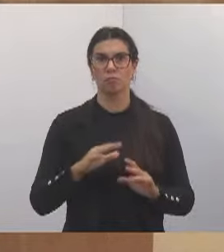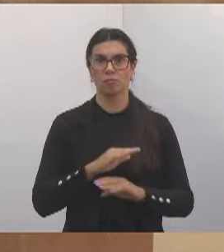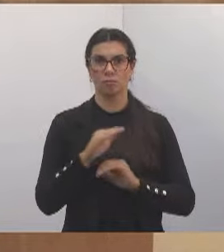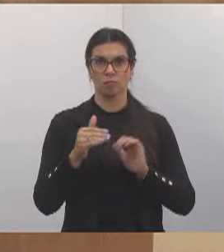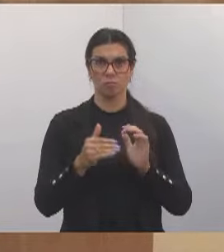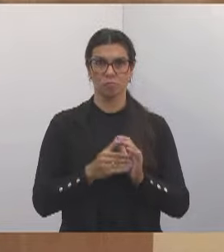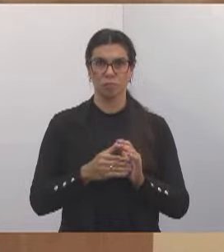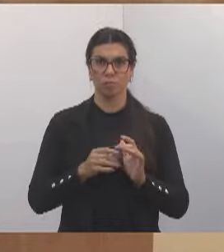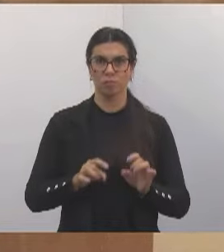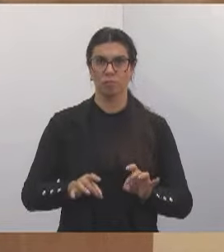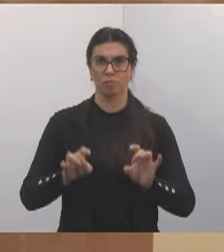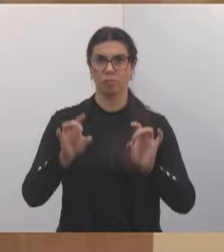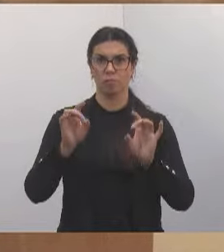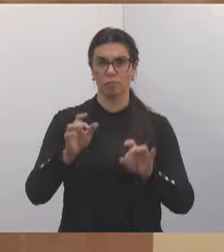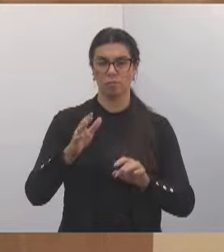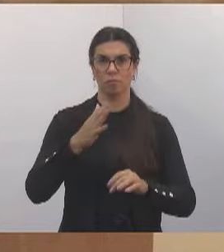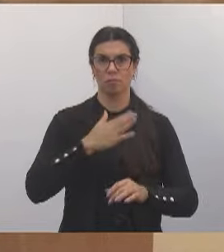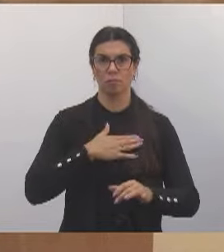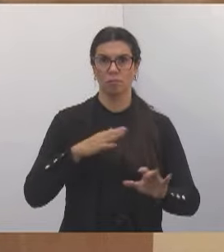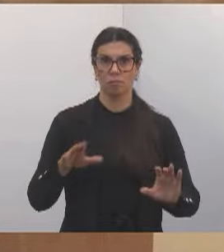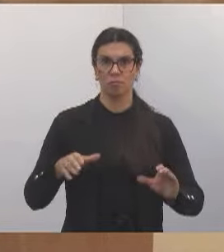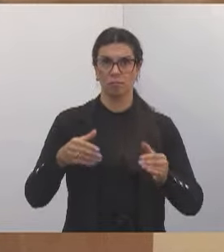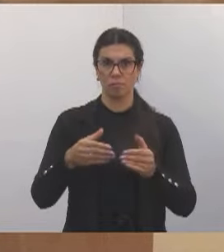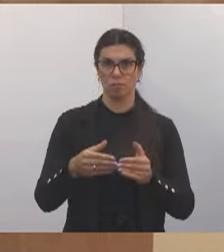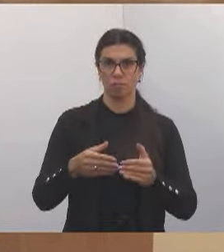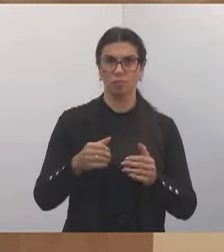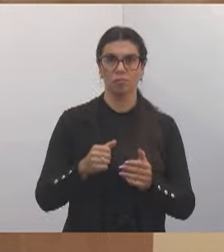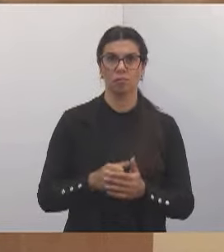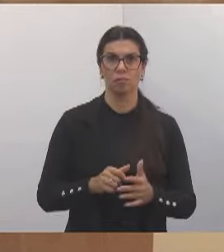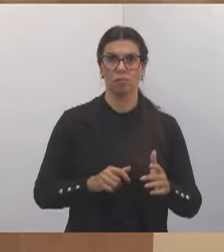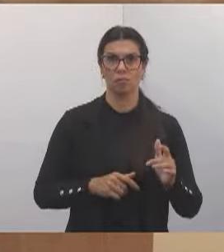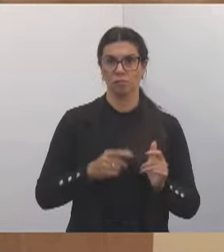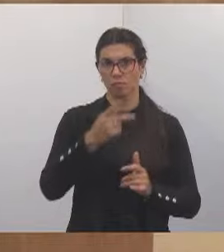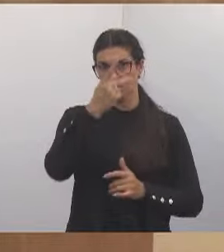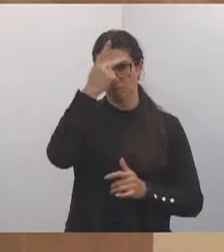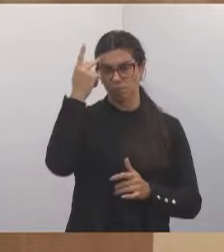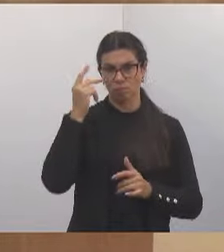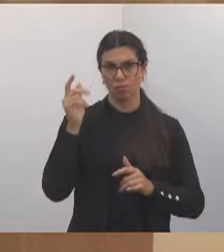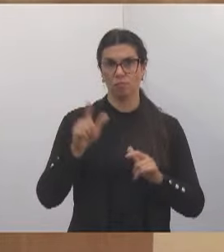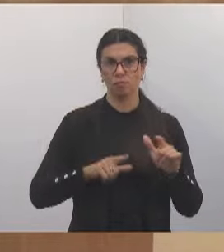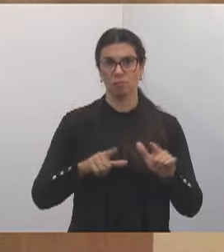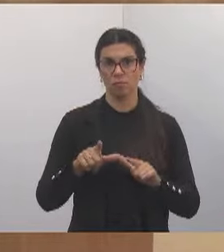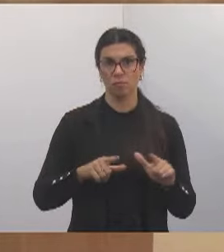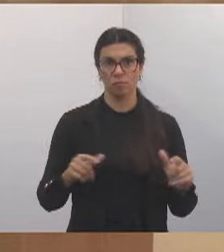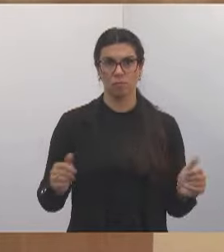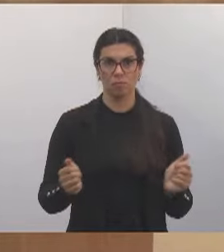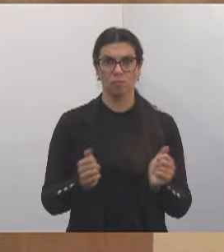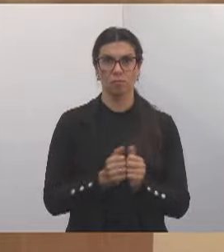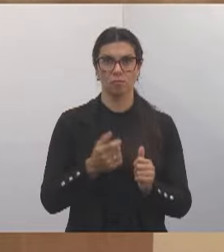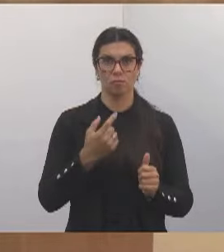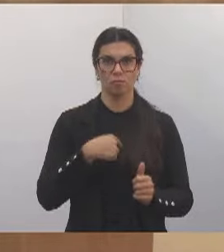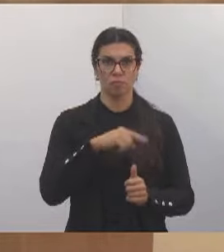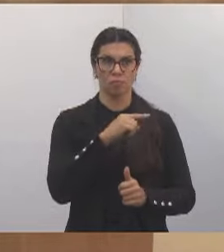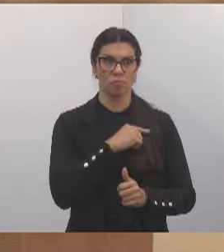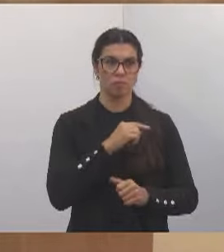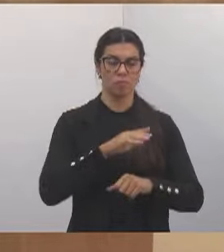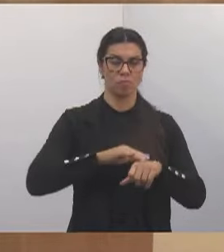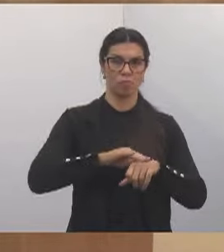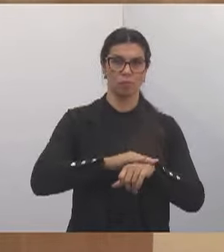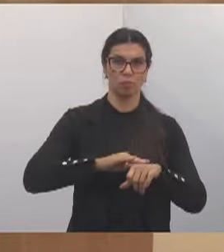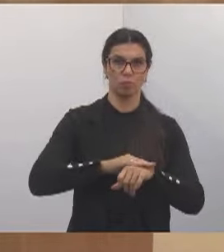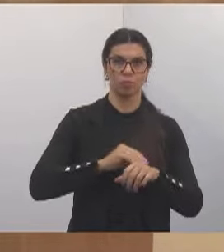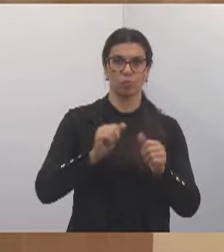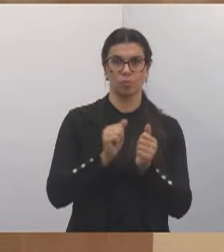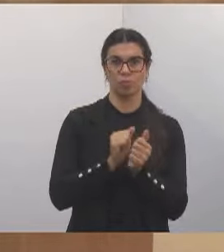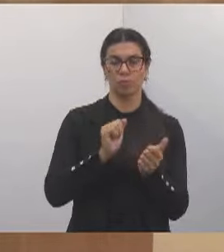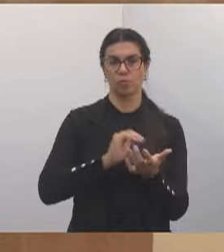gabinete, que pudemos fazer aí uma reportagem sobre o percurso. Tivemos conversas com Edinho